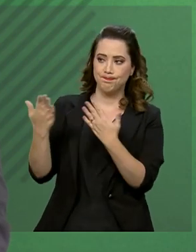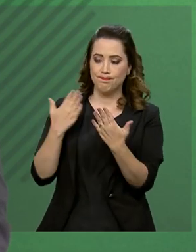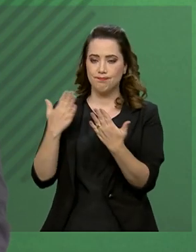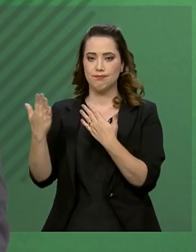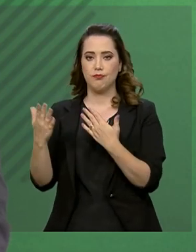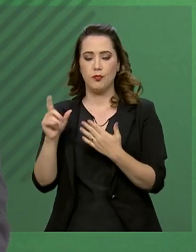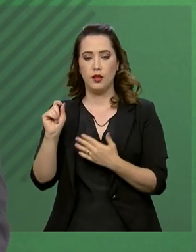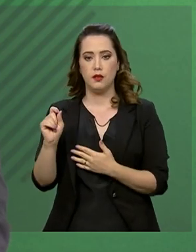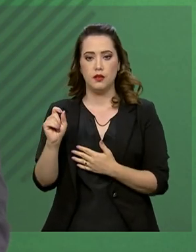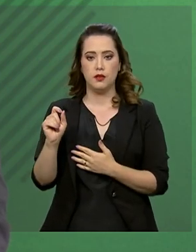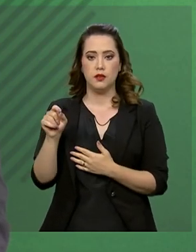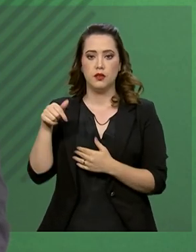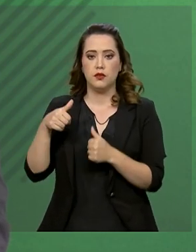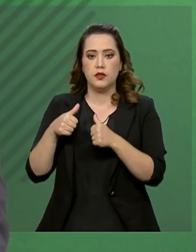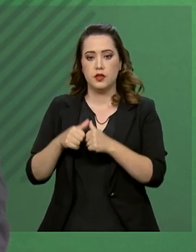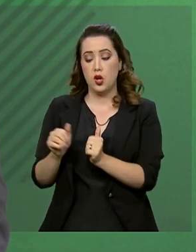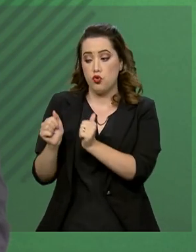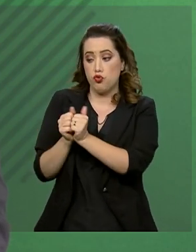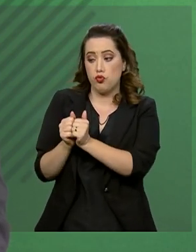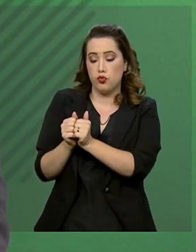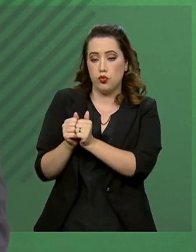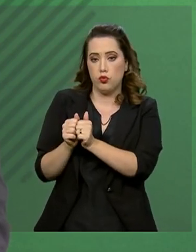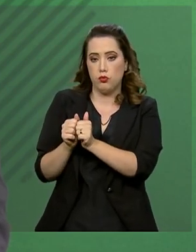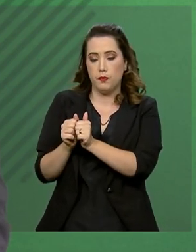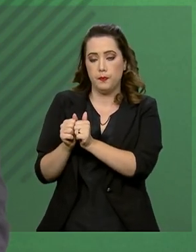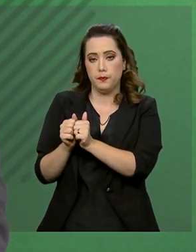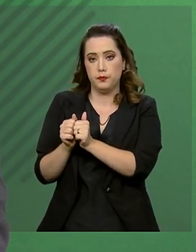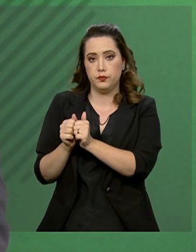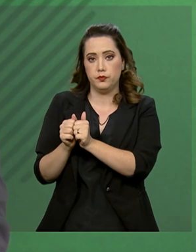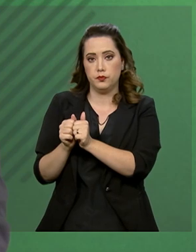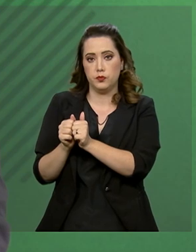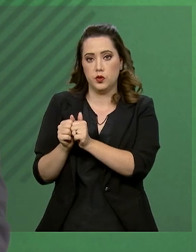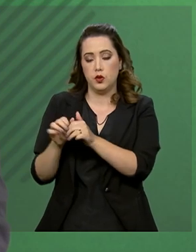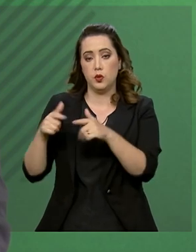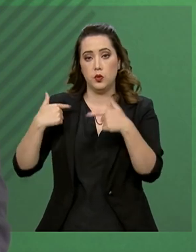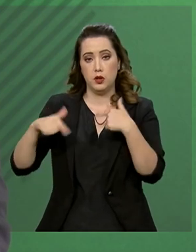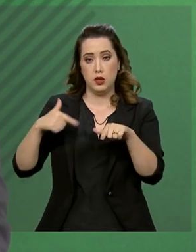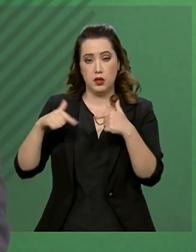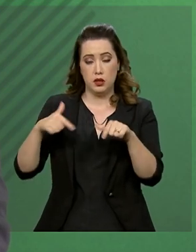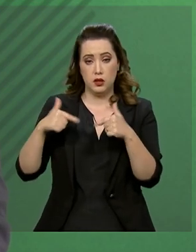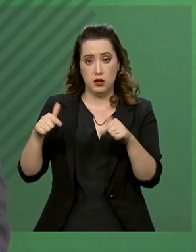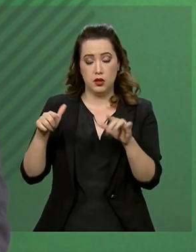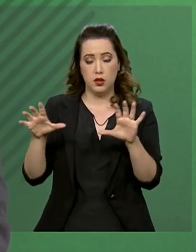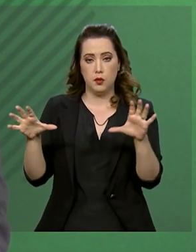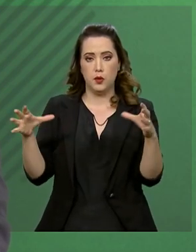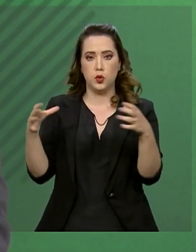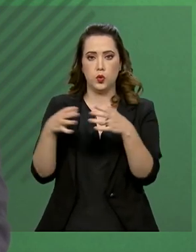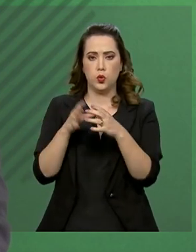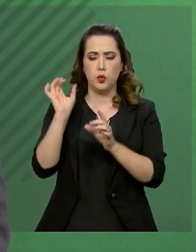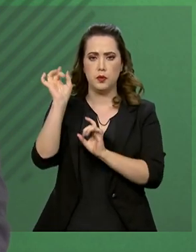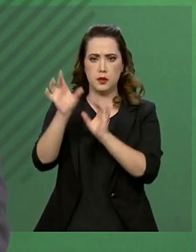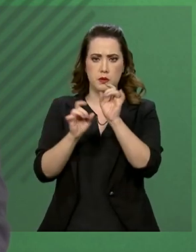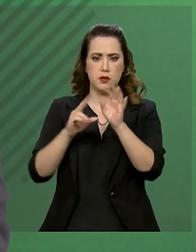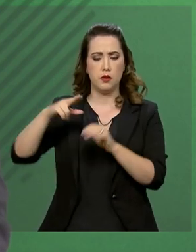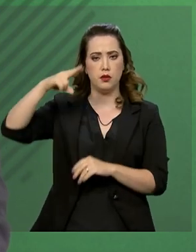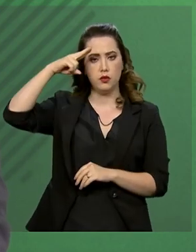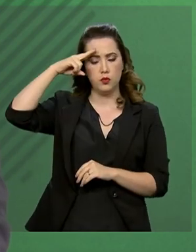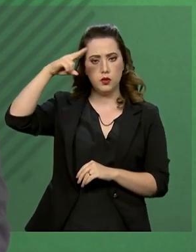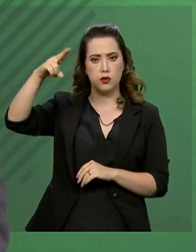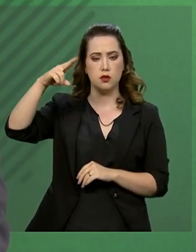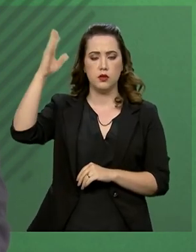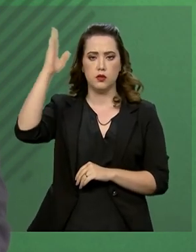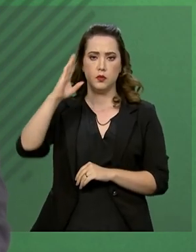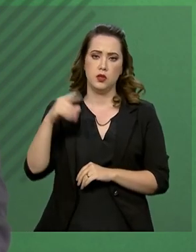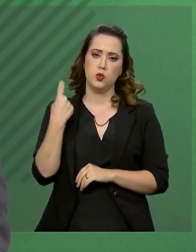colocar-se ao lado do Comando de Operação Especial e das Forças Especiais do Exército Brasileiro,